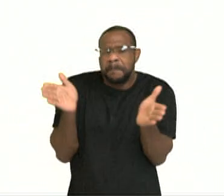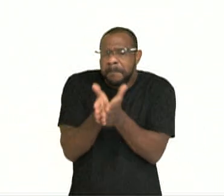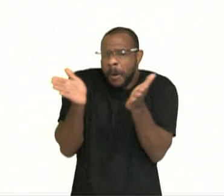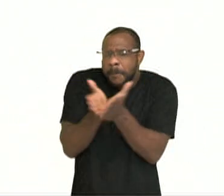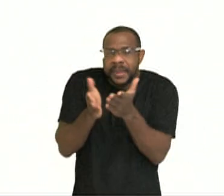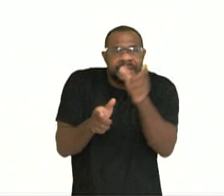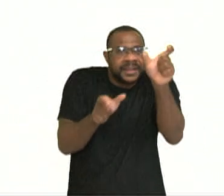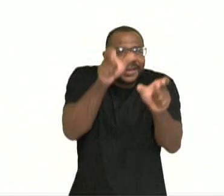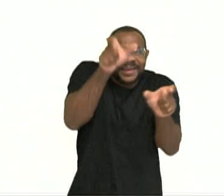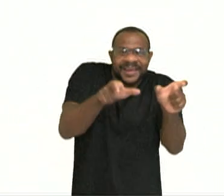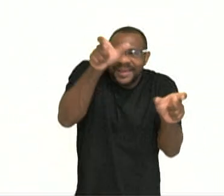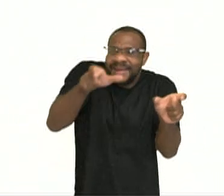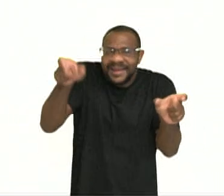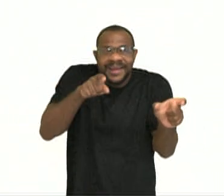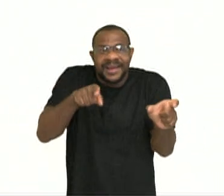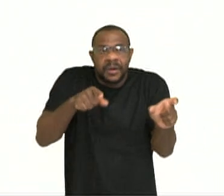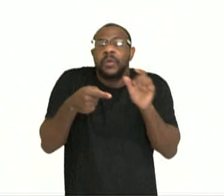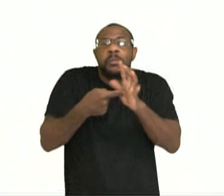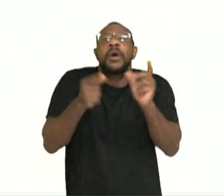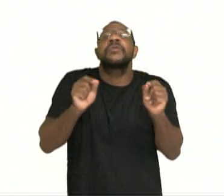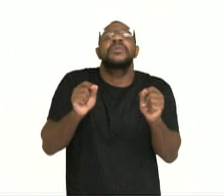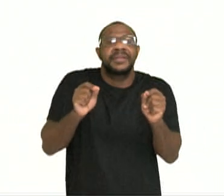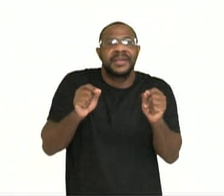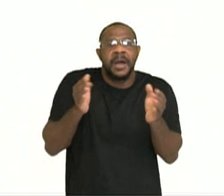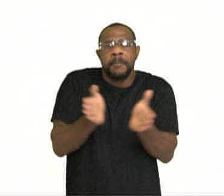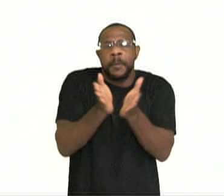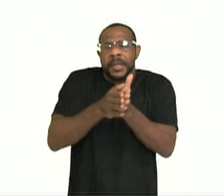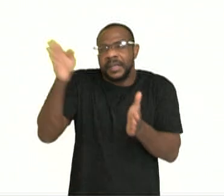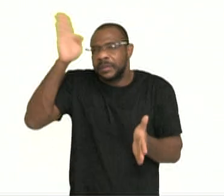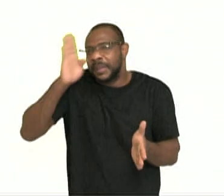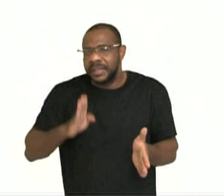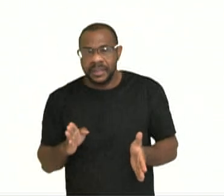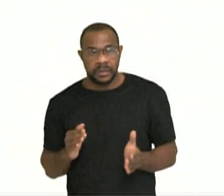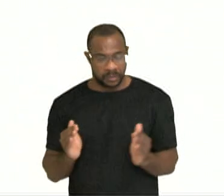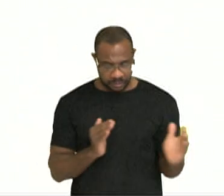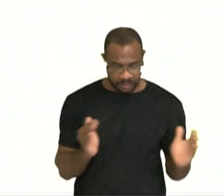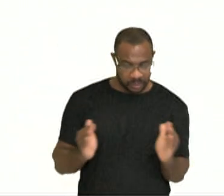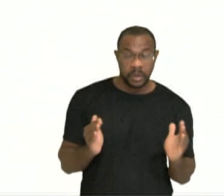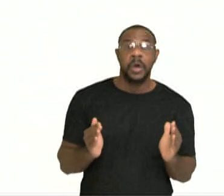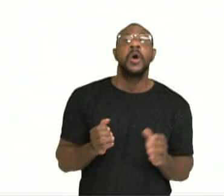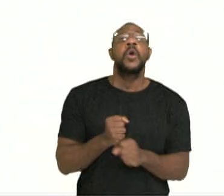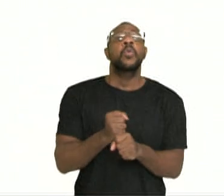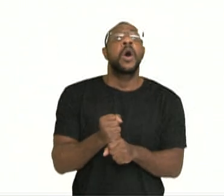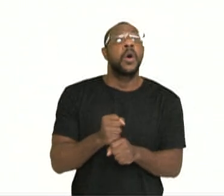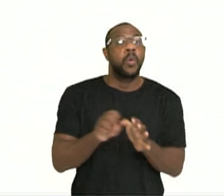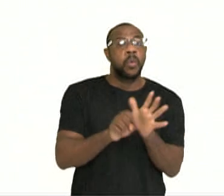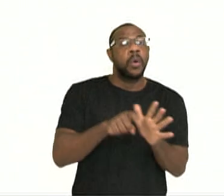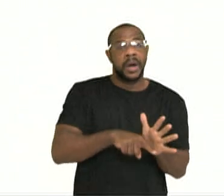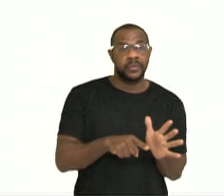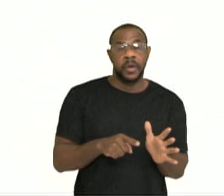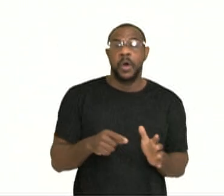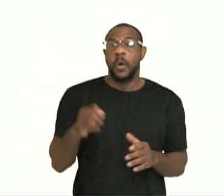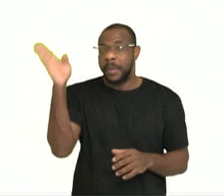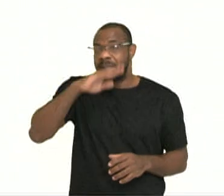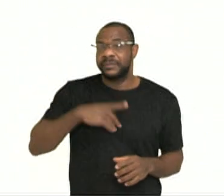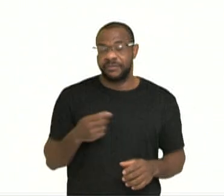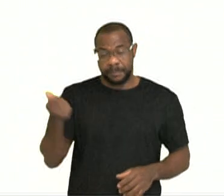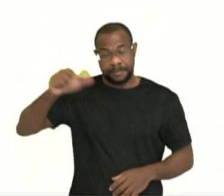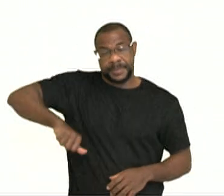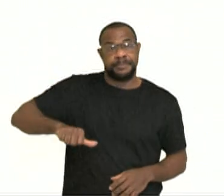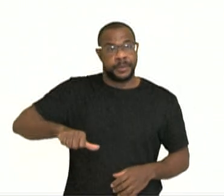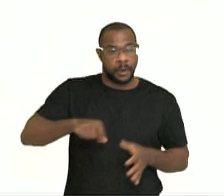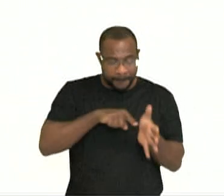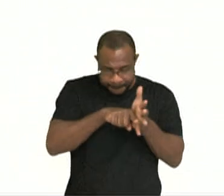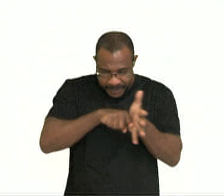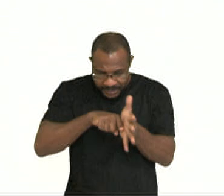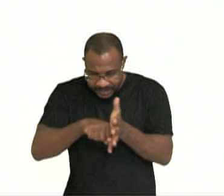no Brasil para o Banco Mundial. Em qual década, de acordo com a tabela, o Brasil teve os piores índices. Então, façam a análise